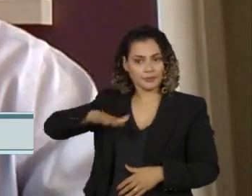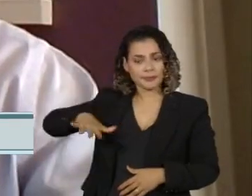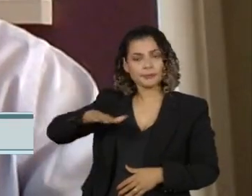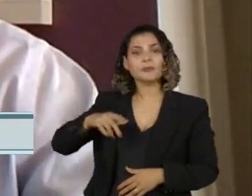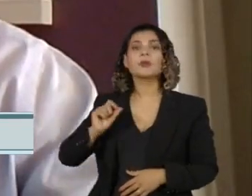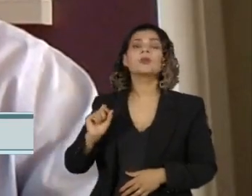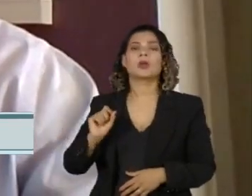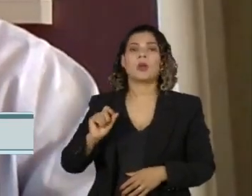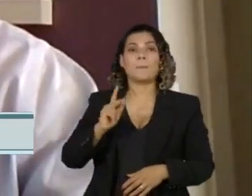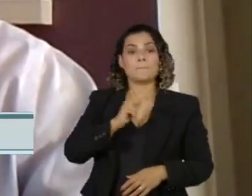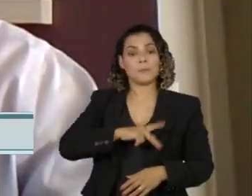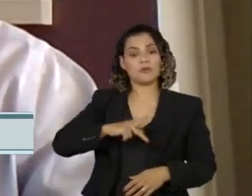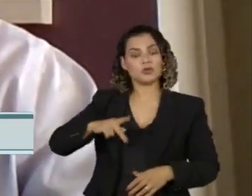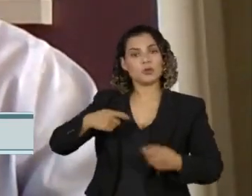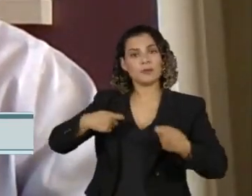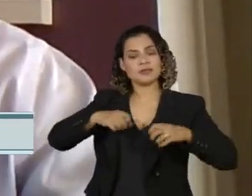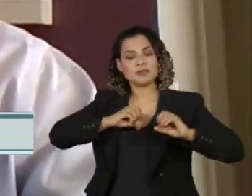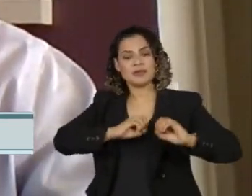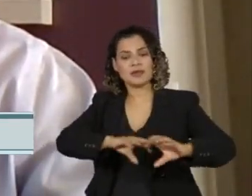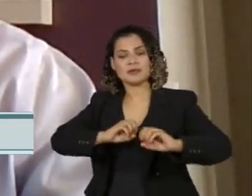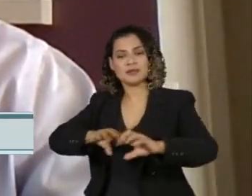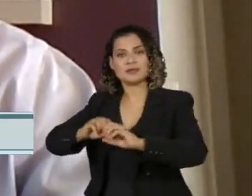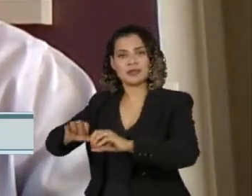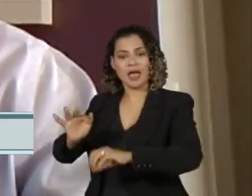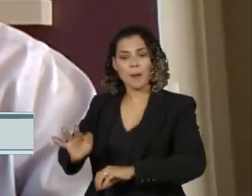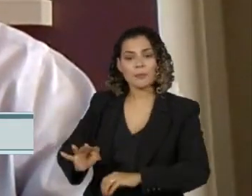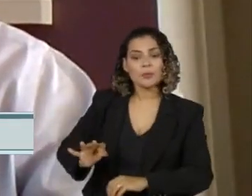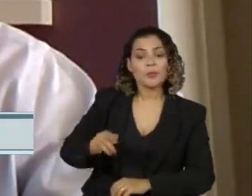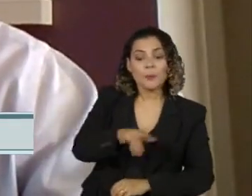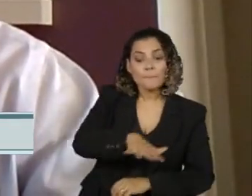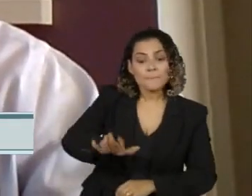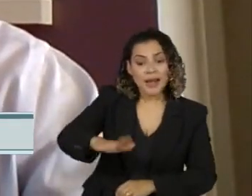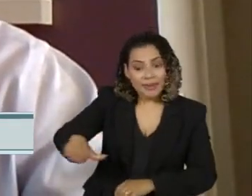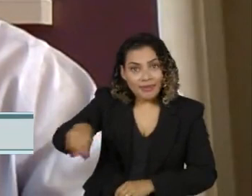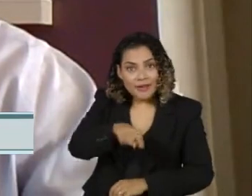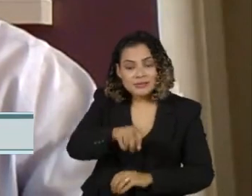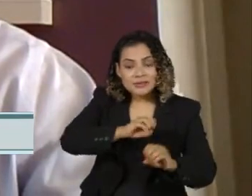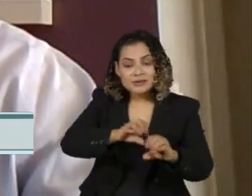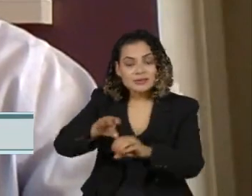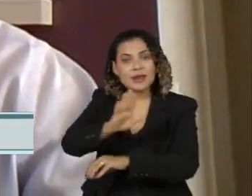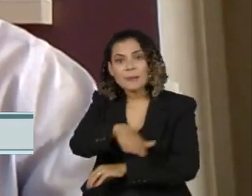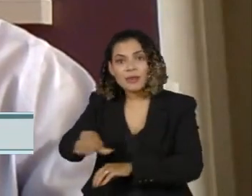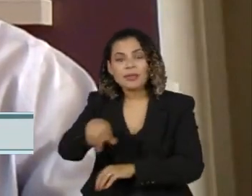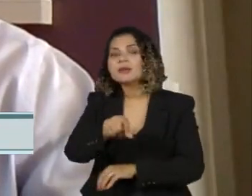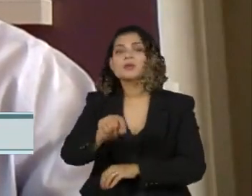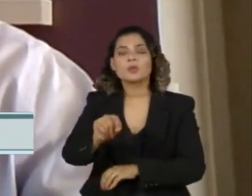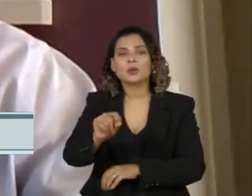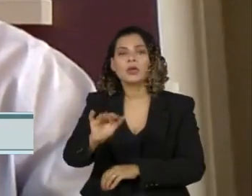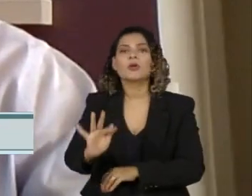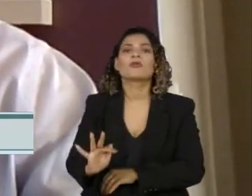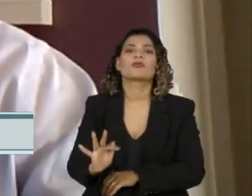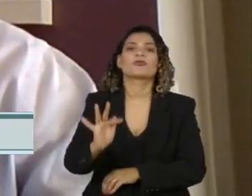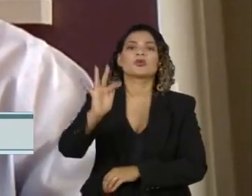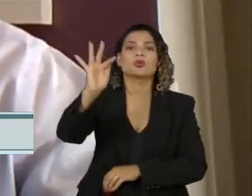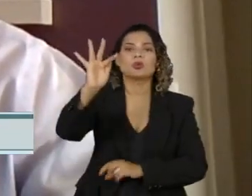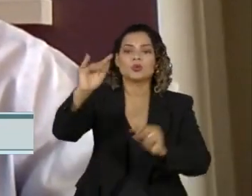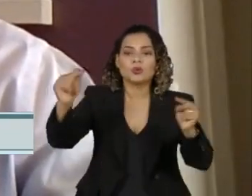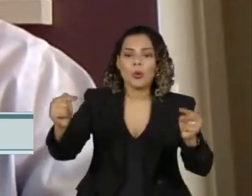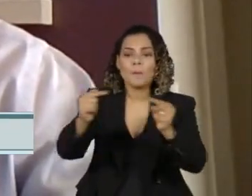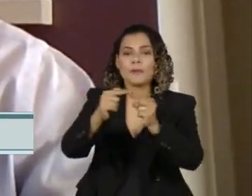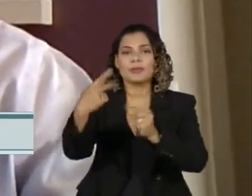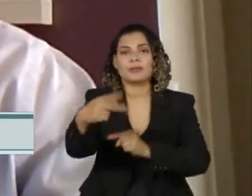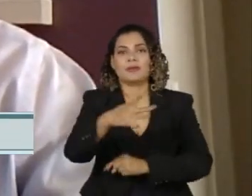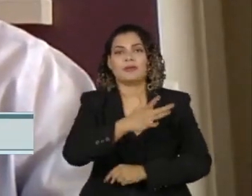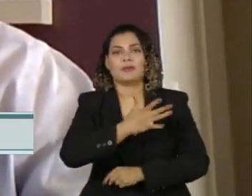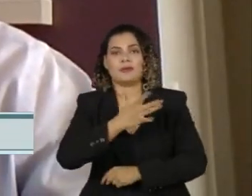para o futuro do aluno e não para o passado do professor. Ou seja, principalmente, ele nos